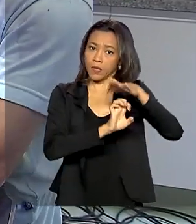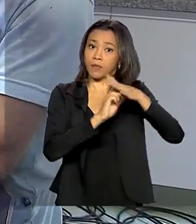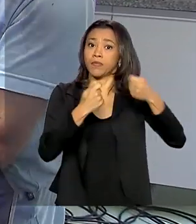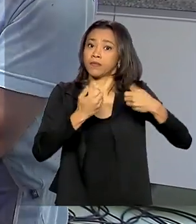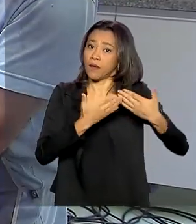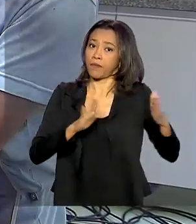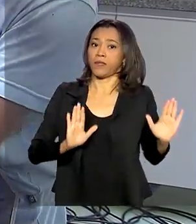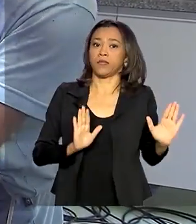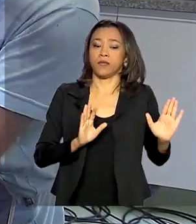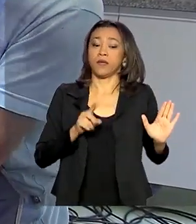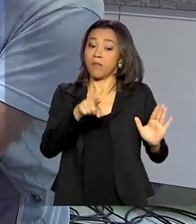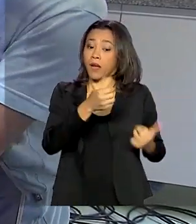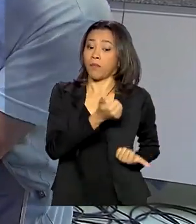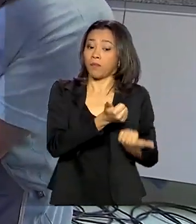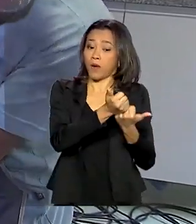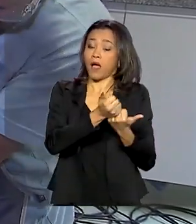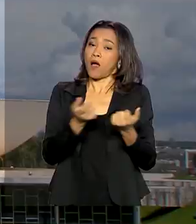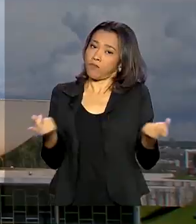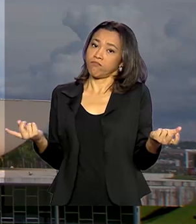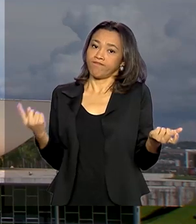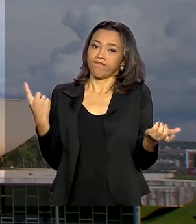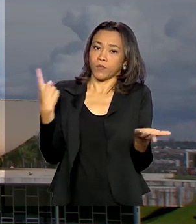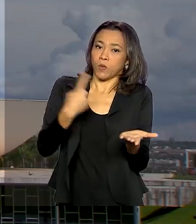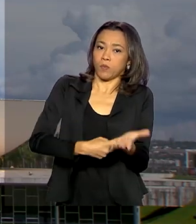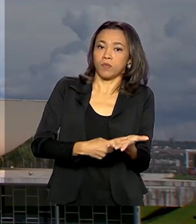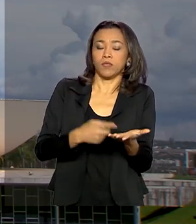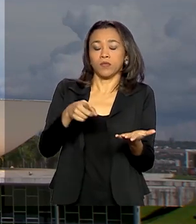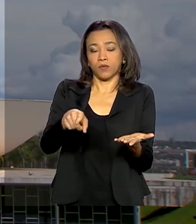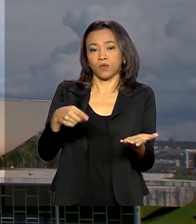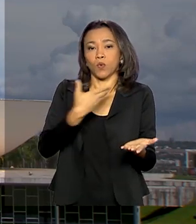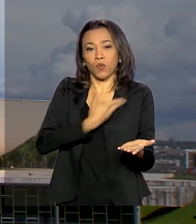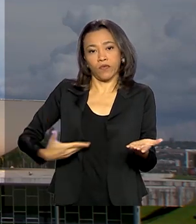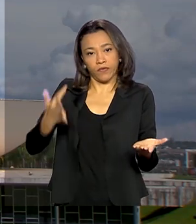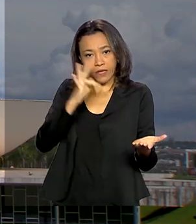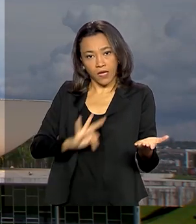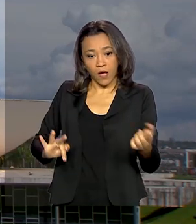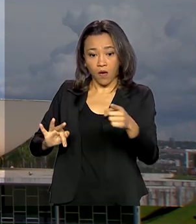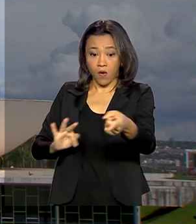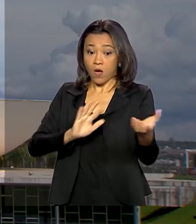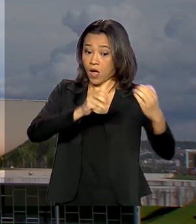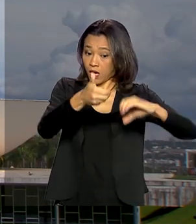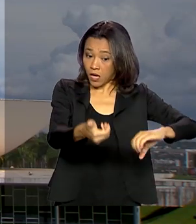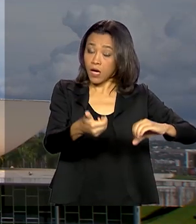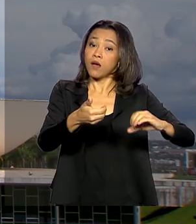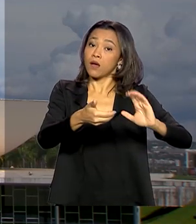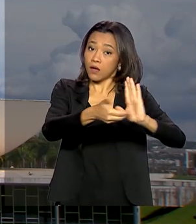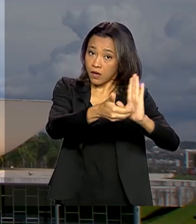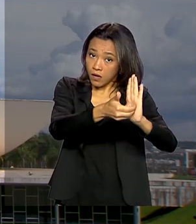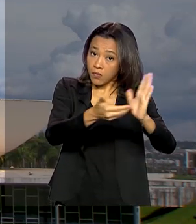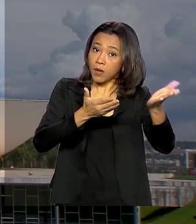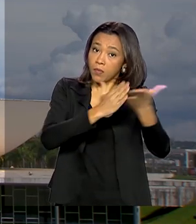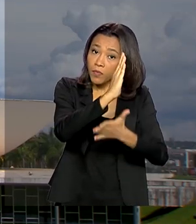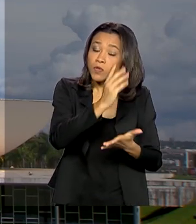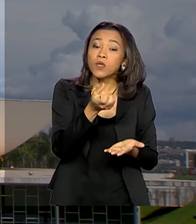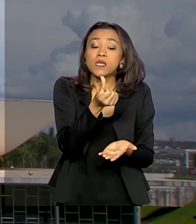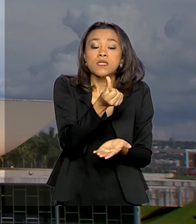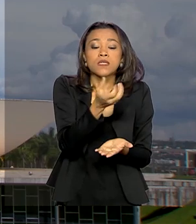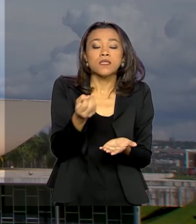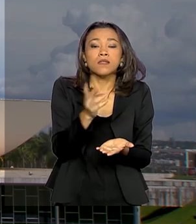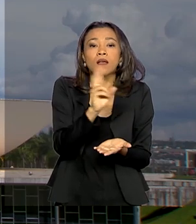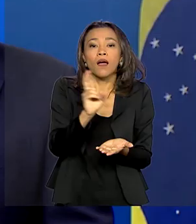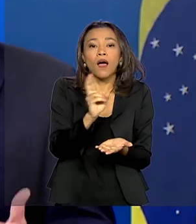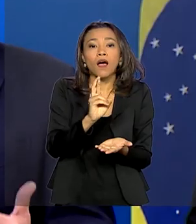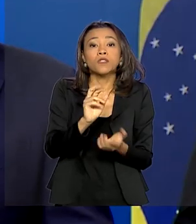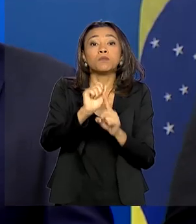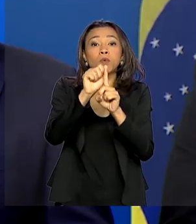pessoas, em acordo com o governo federal, a Câmara dos Deputados aprovou um auxílio de R$ 600 por mês durante 90